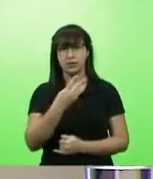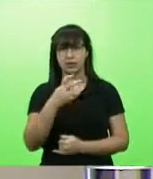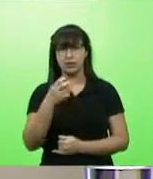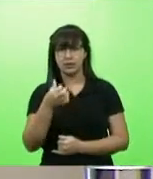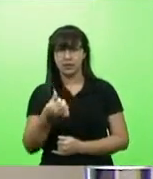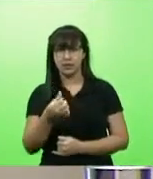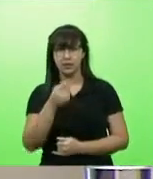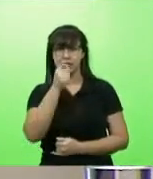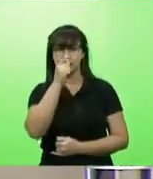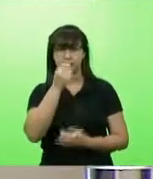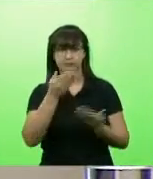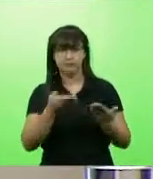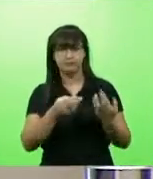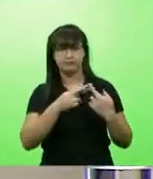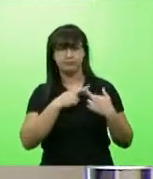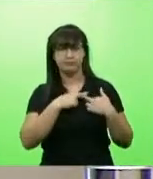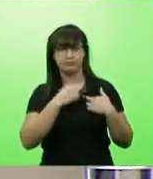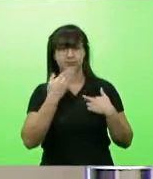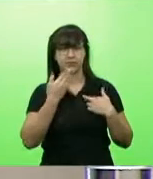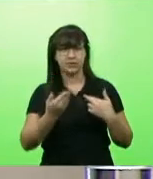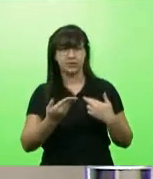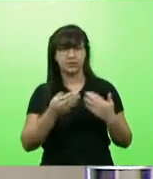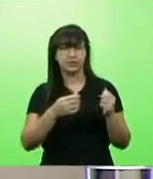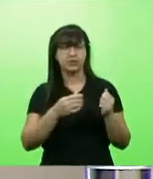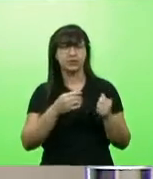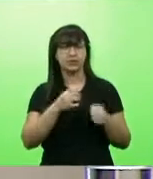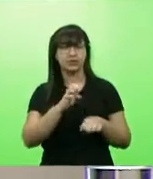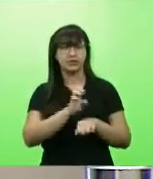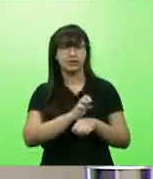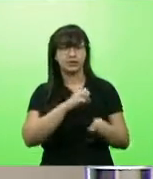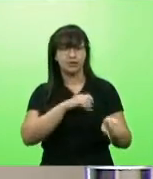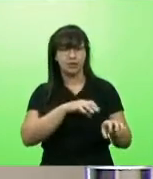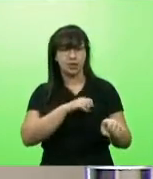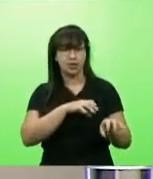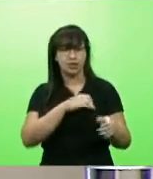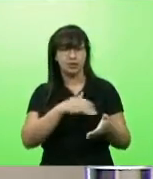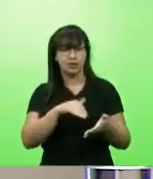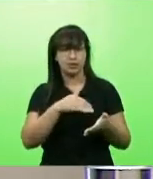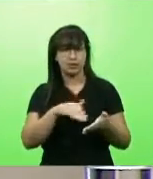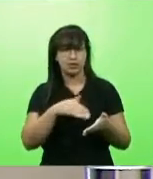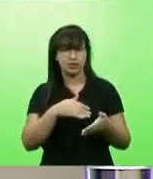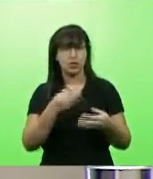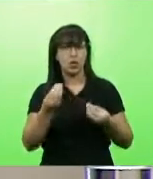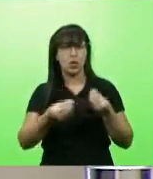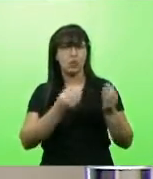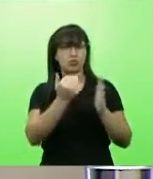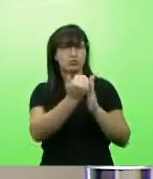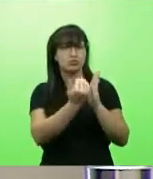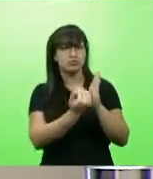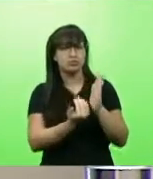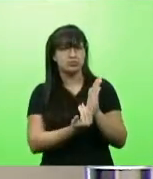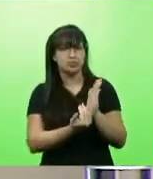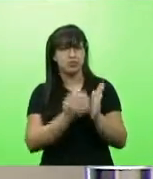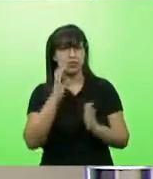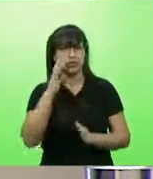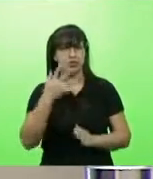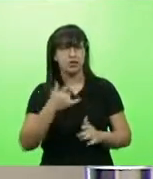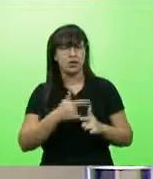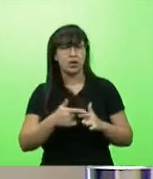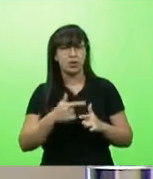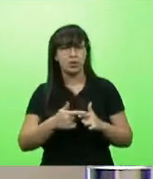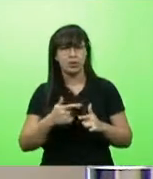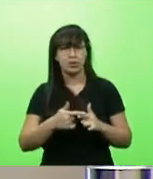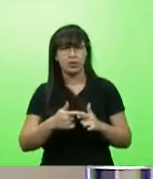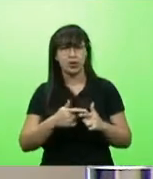autora deputada João Amin, solicitando ao secretário de Estado da Educação informações acerca de medidas que serão tomadas para sanar problemas relacionados ao plano de